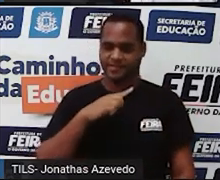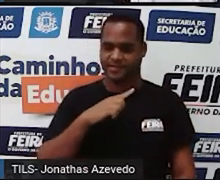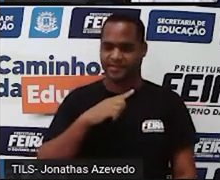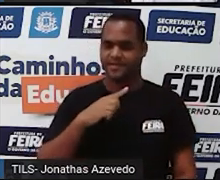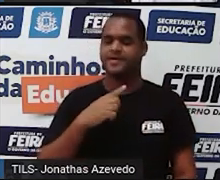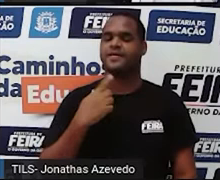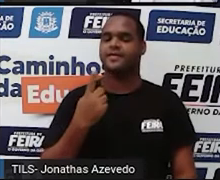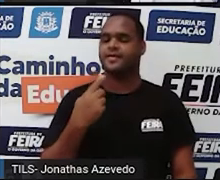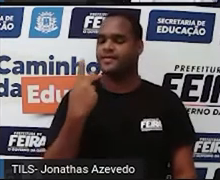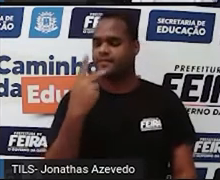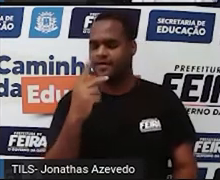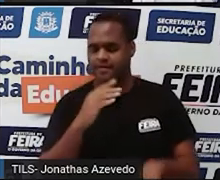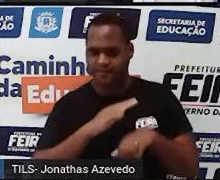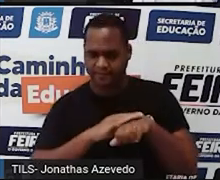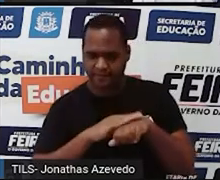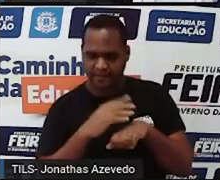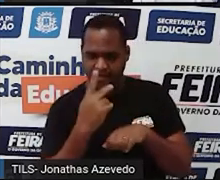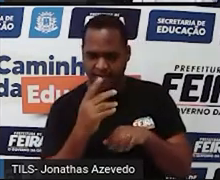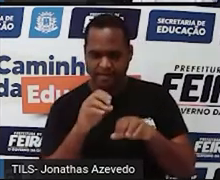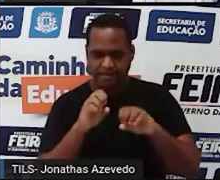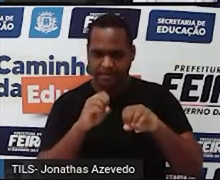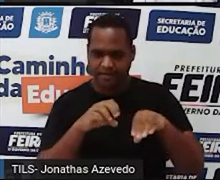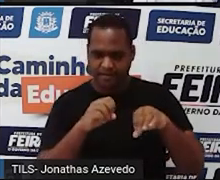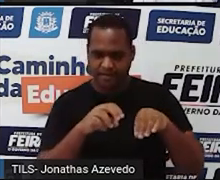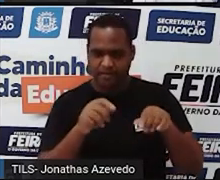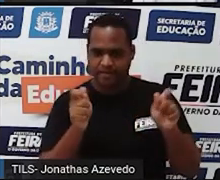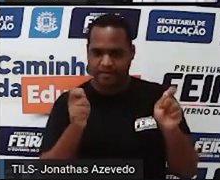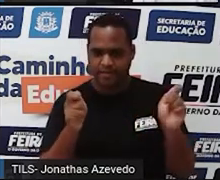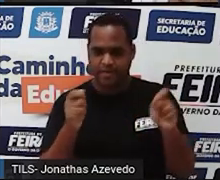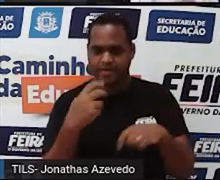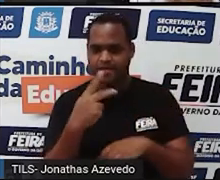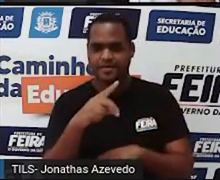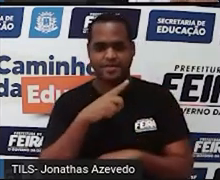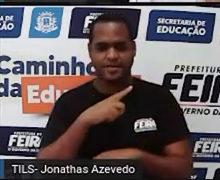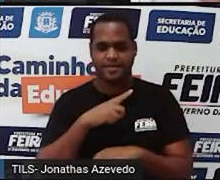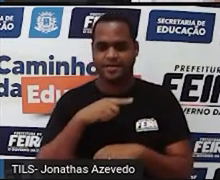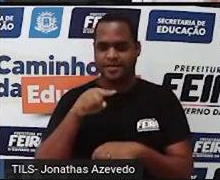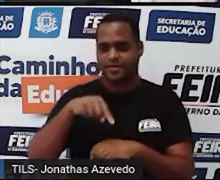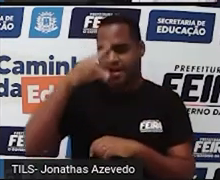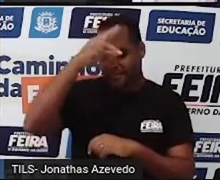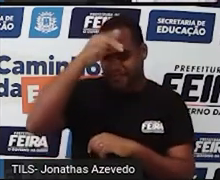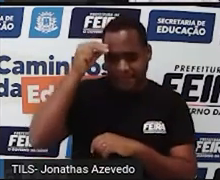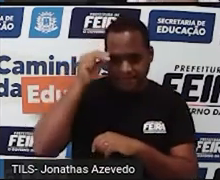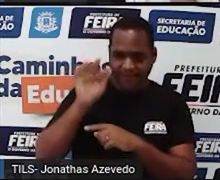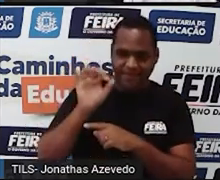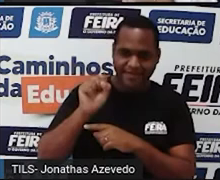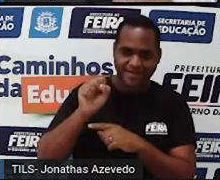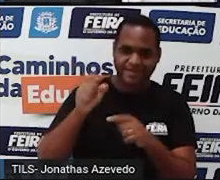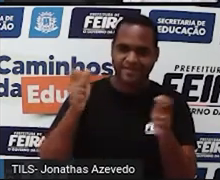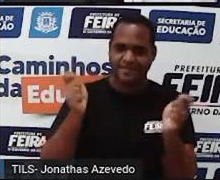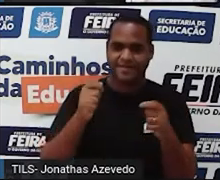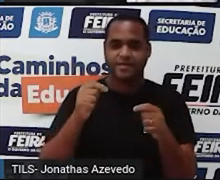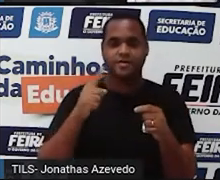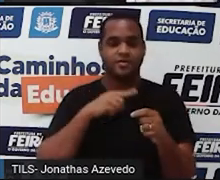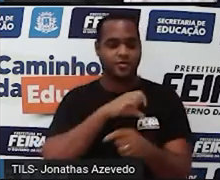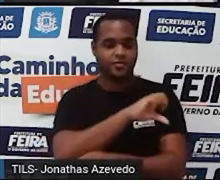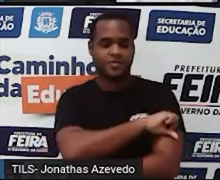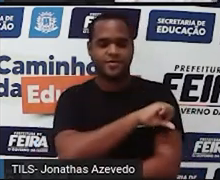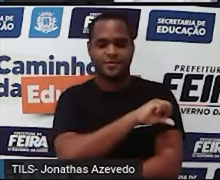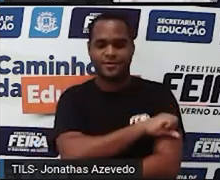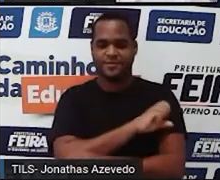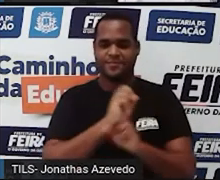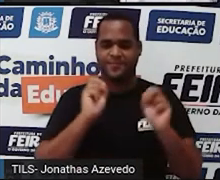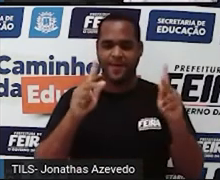aula é para você que é estudante da nossa rede municipal de ensino do nono ano.